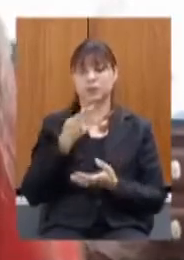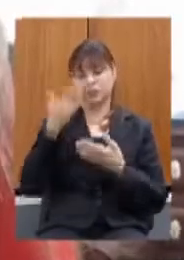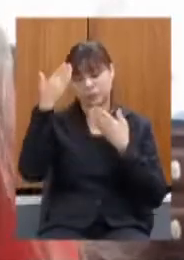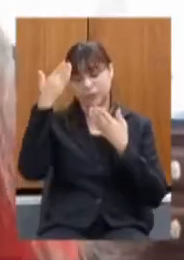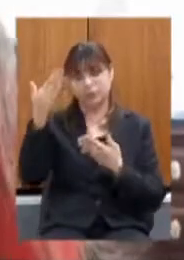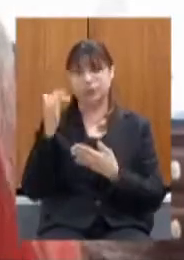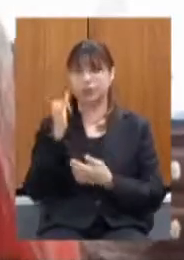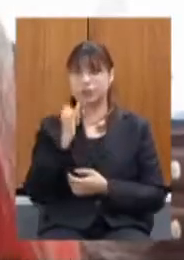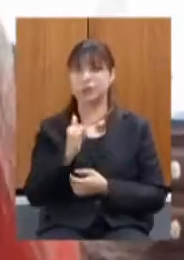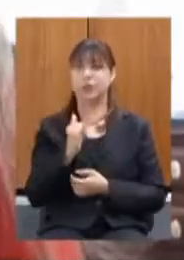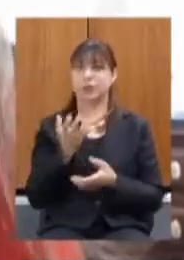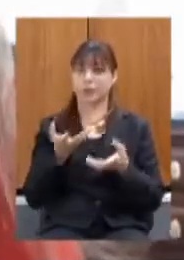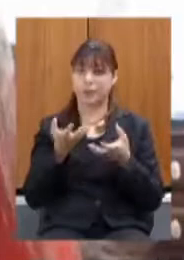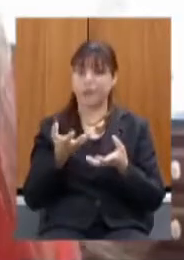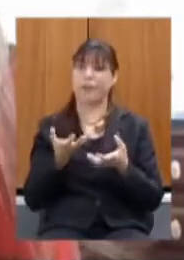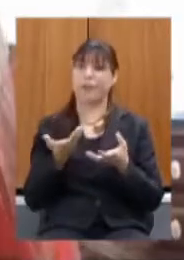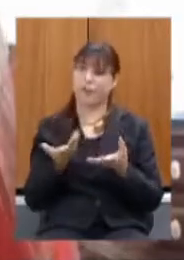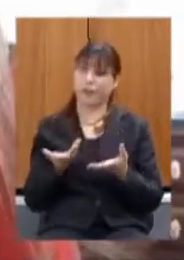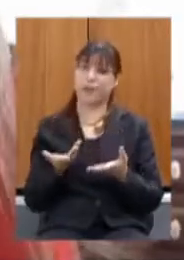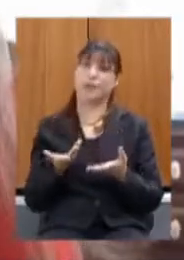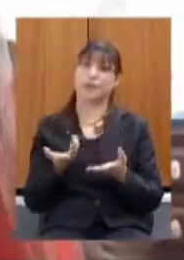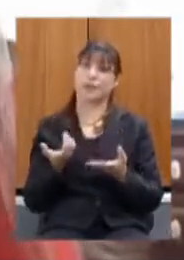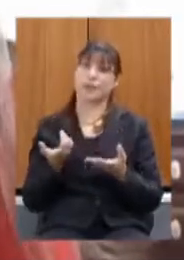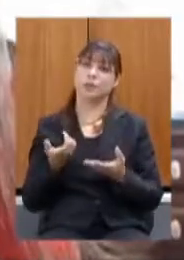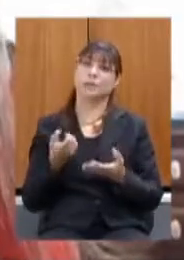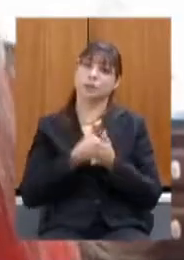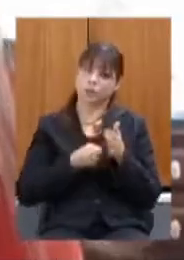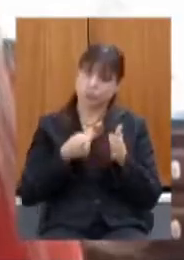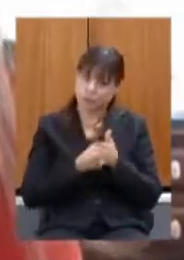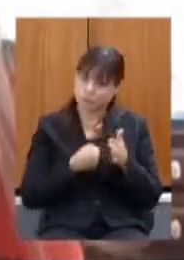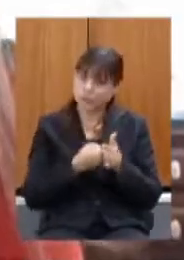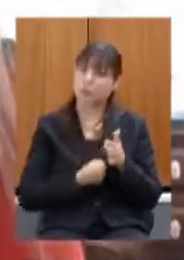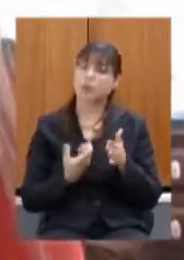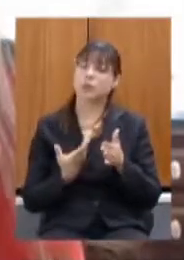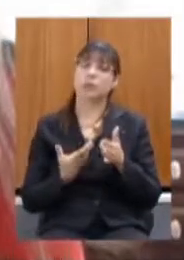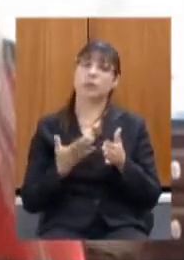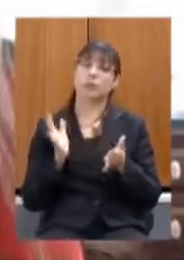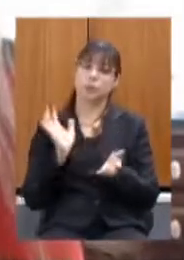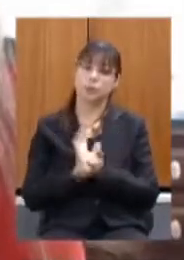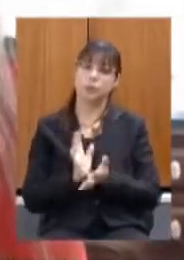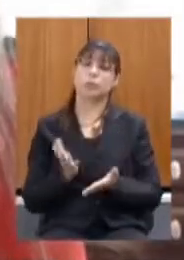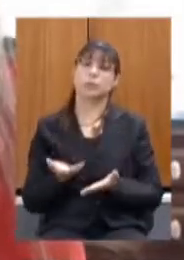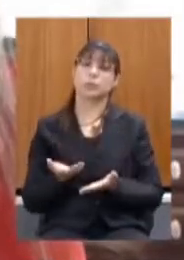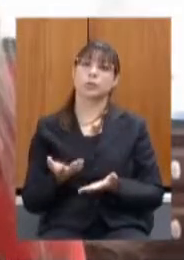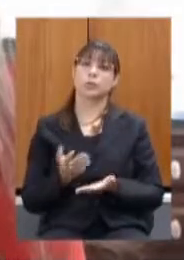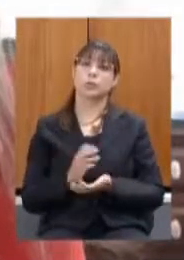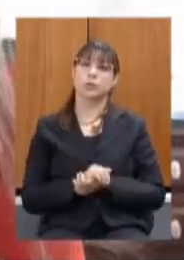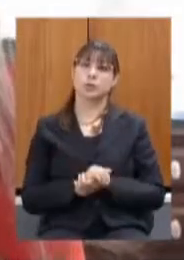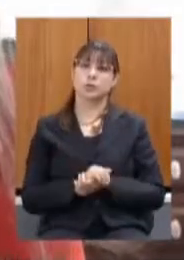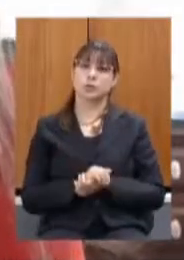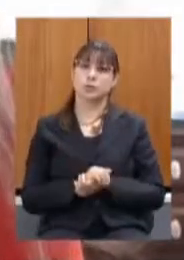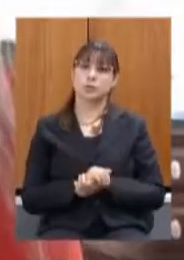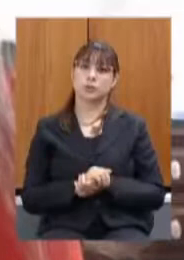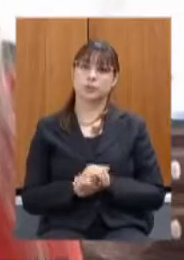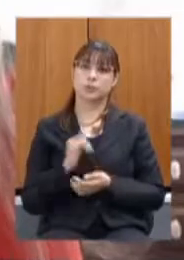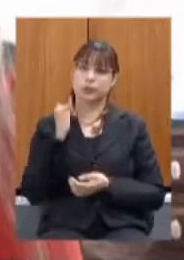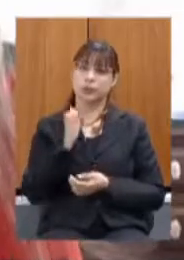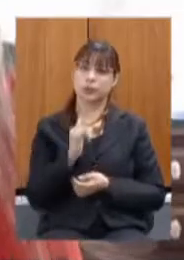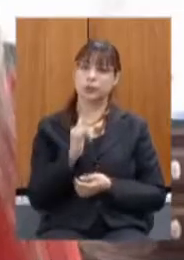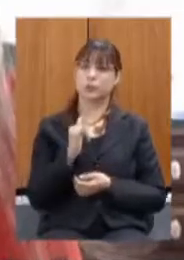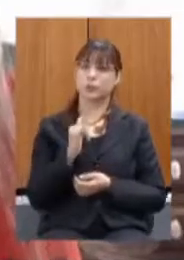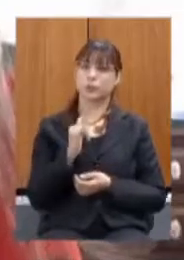dizer que ainda quero muito ainda vou lutar muito por toda essa situação dizer do